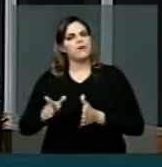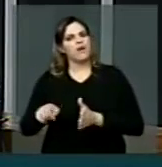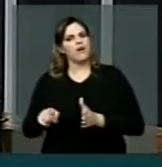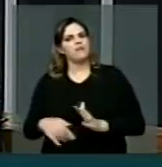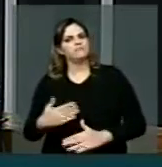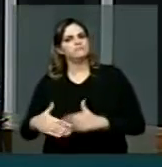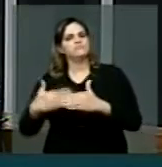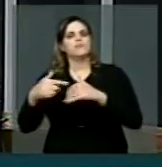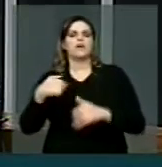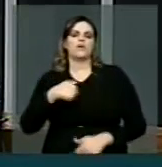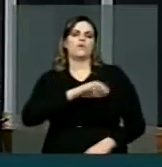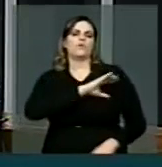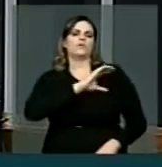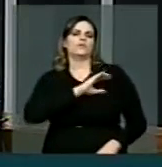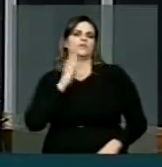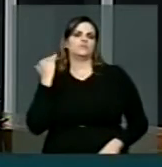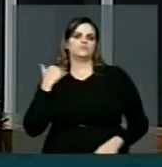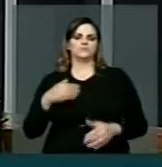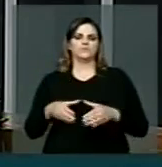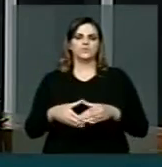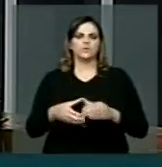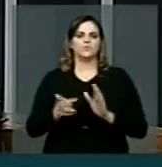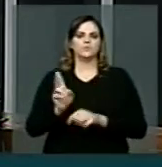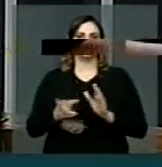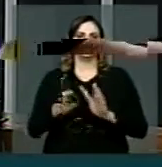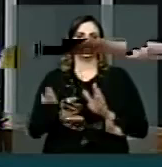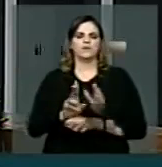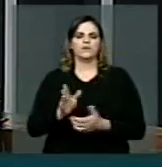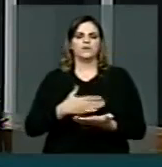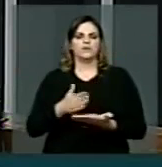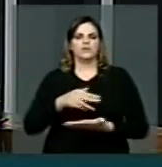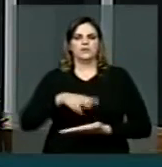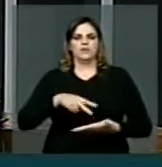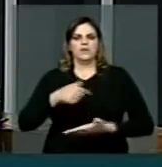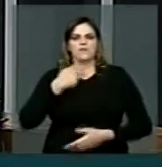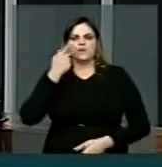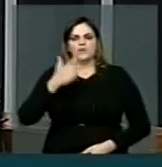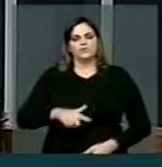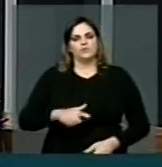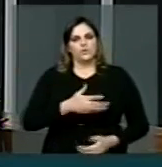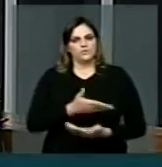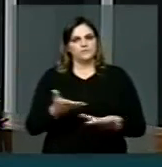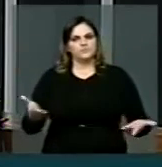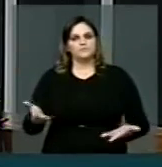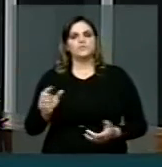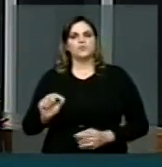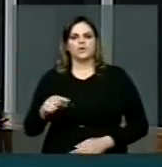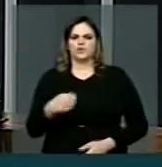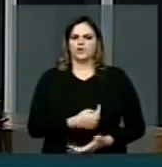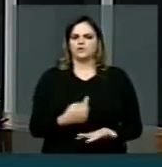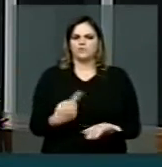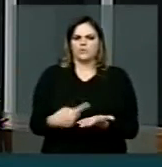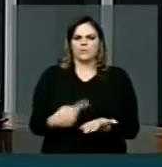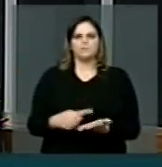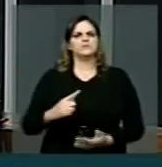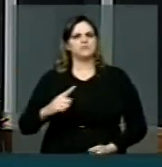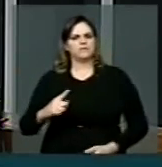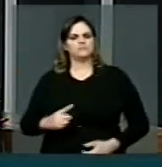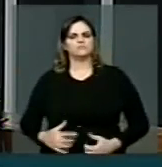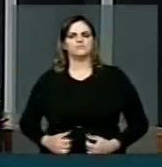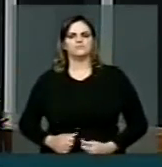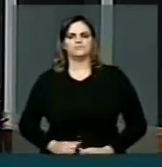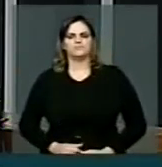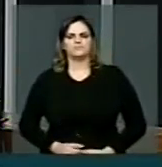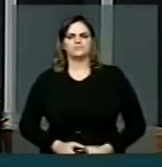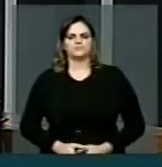condição de coordenadora da Frente Parlamentar em defesa do Livro e da Leitura, quero aqui, mais uma vez, reafirmar nosso compromisso, para que